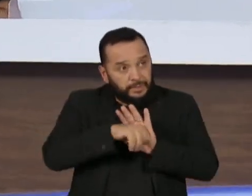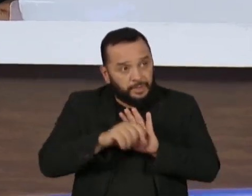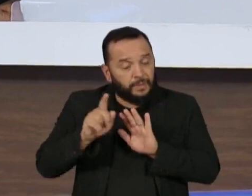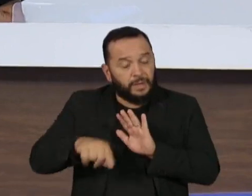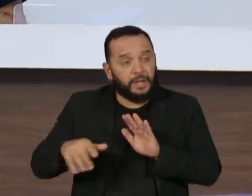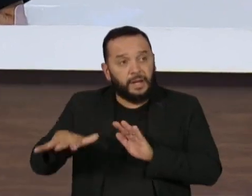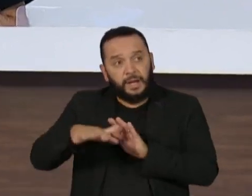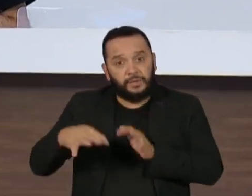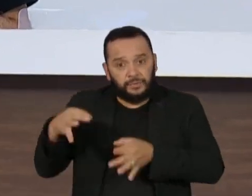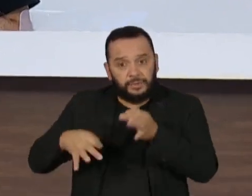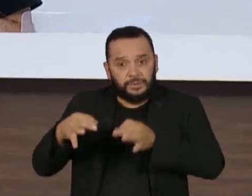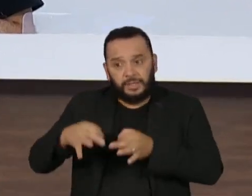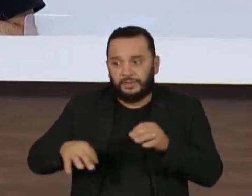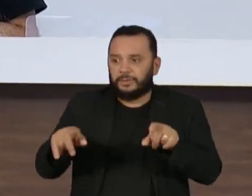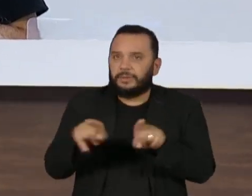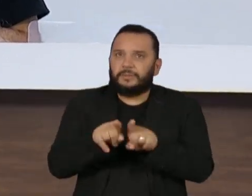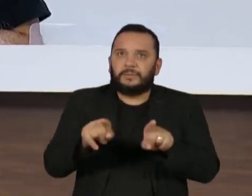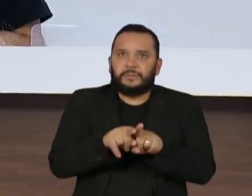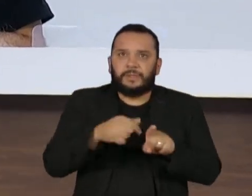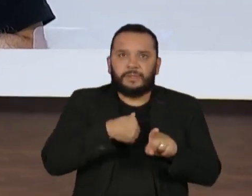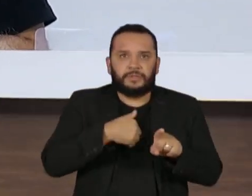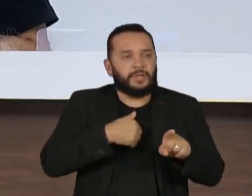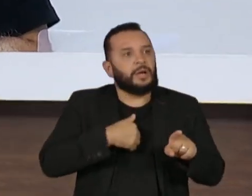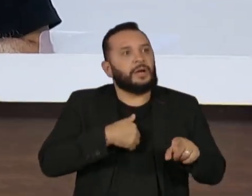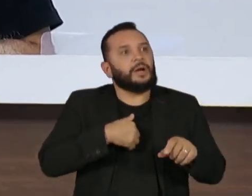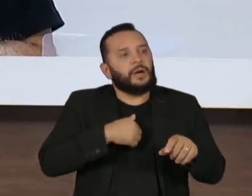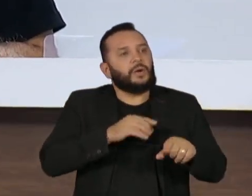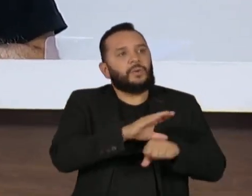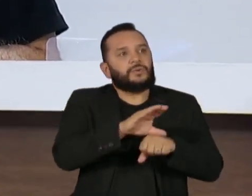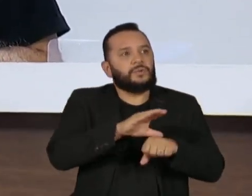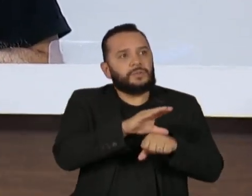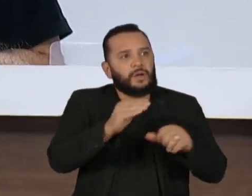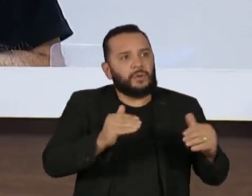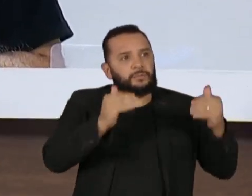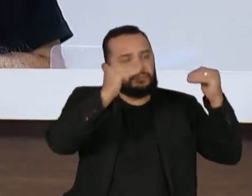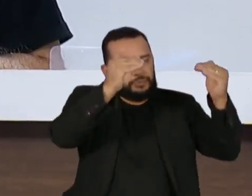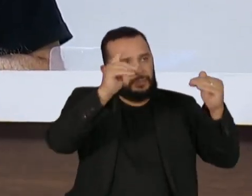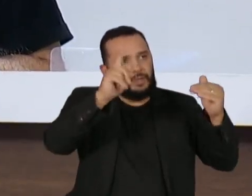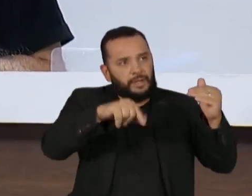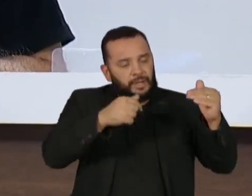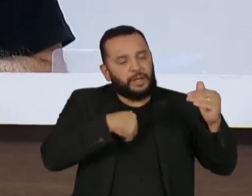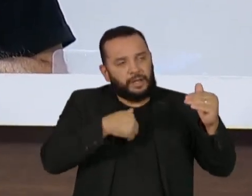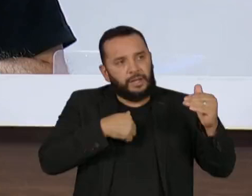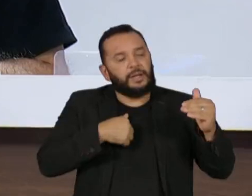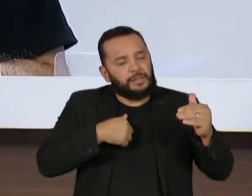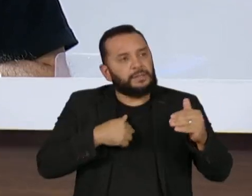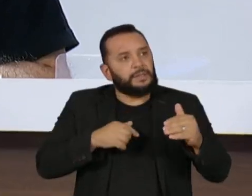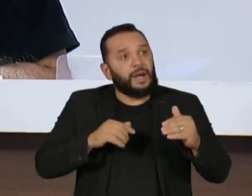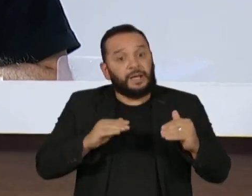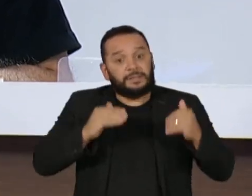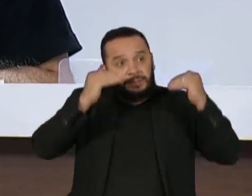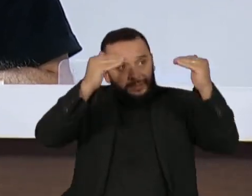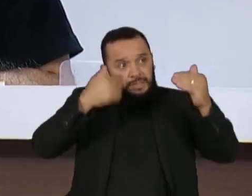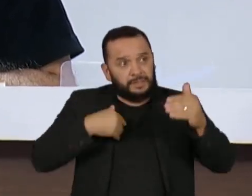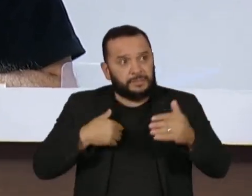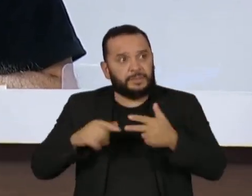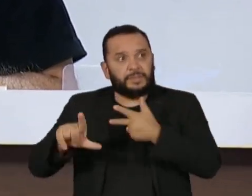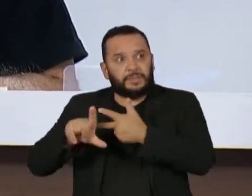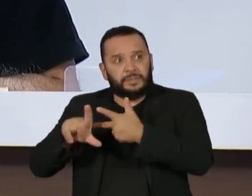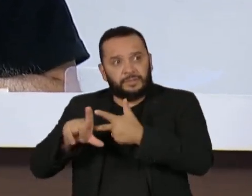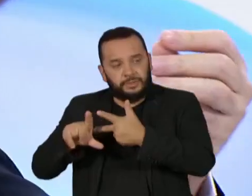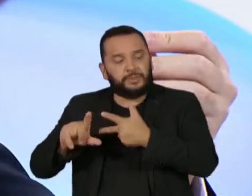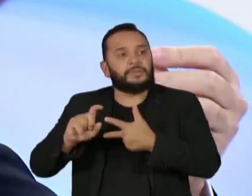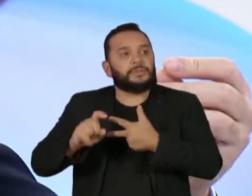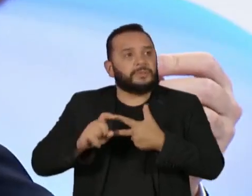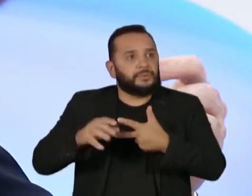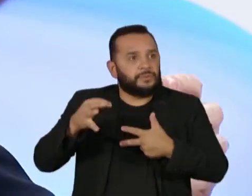constitucional, ela está acima do executivo, do legislativo e do judiciário, por isso ela é composta paritariamente e por isso os seus membros têm mandato. Perceba